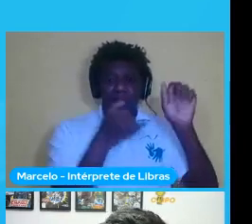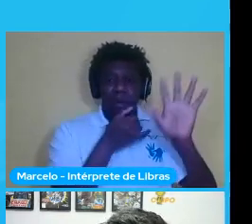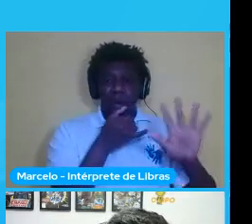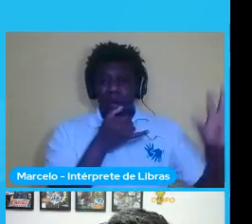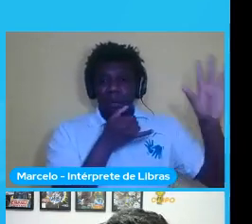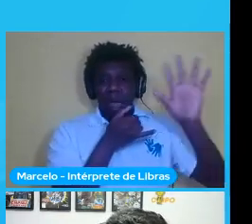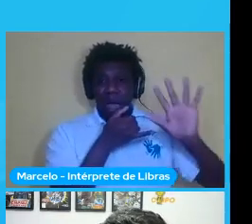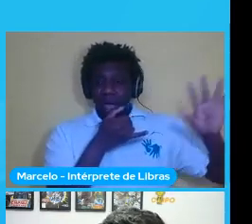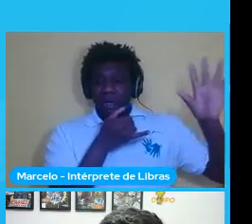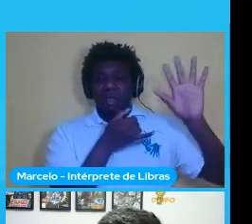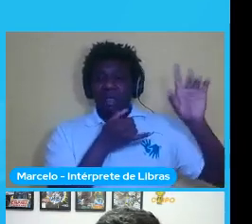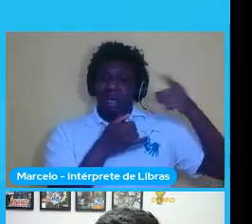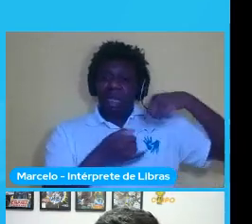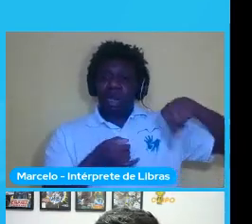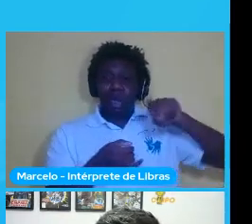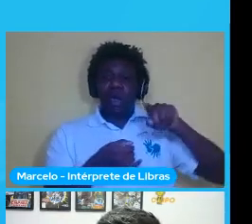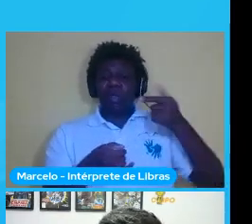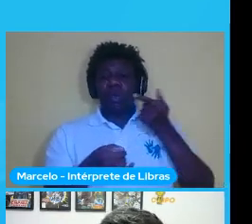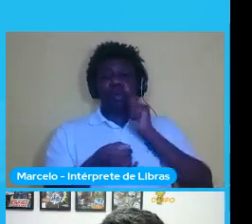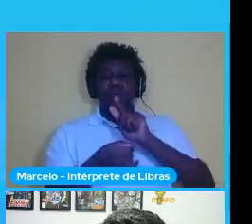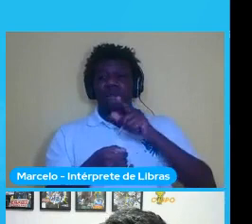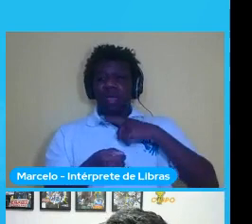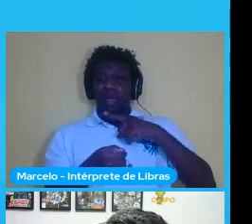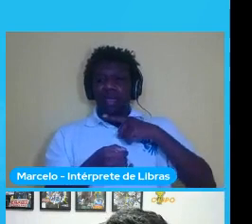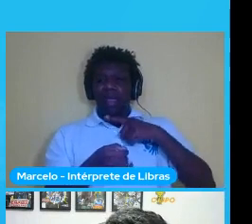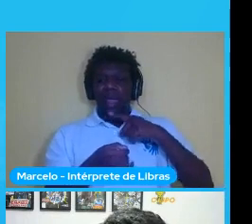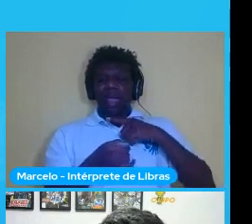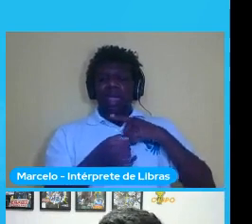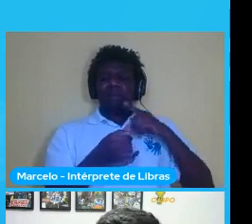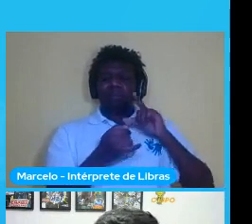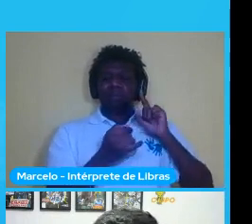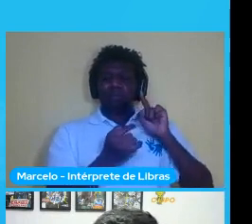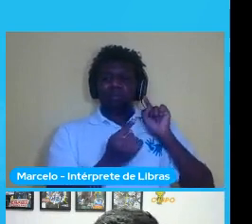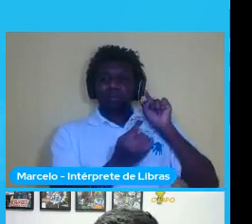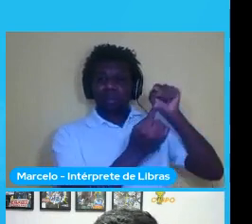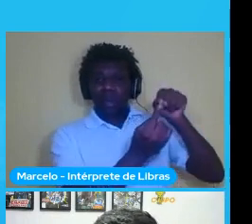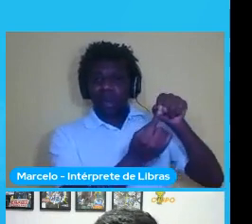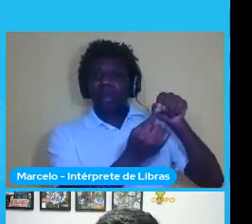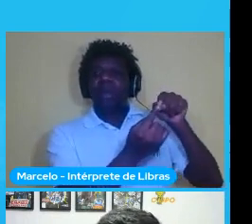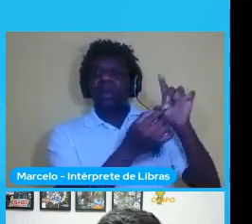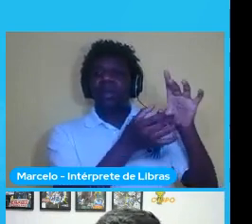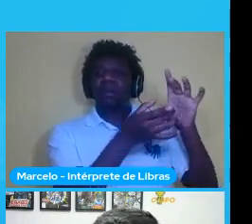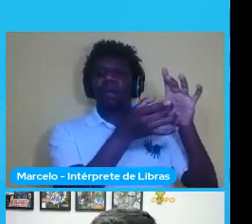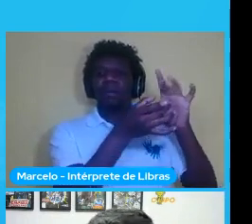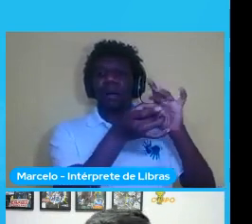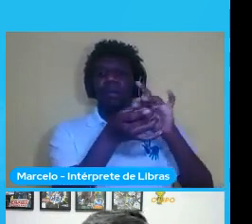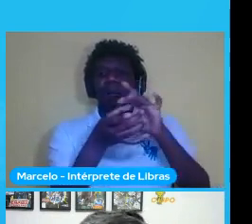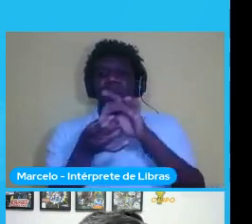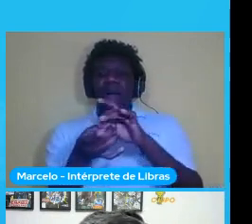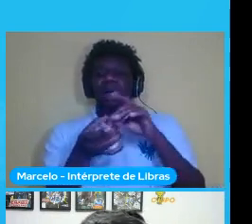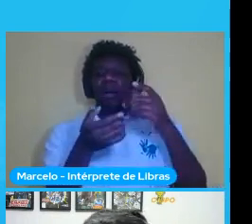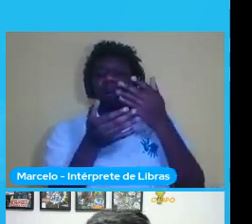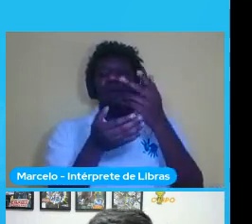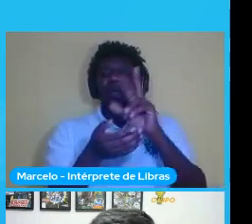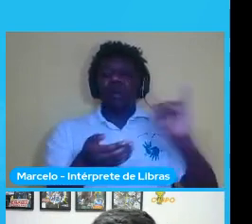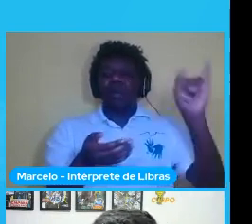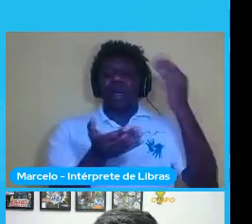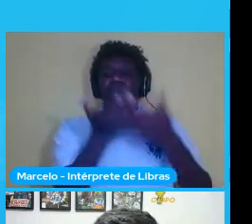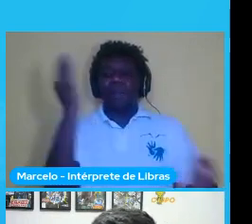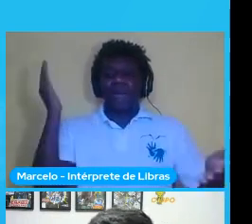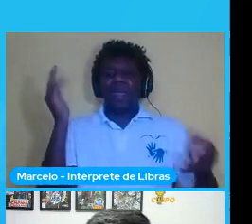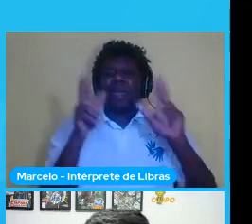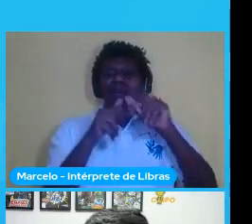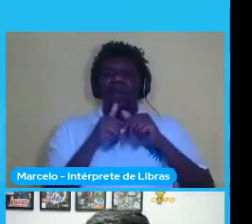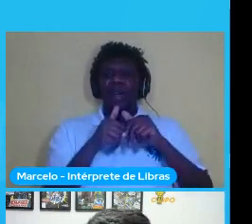para a gente no final ter pontos aqui que não vão se perder com o tempo então eu não preciso de tantas camadas aqui